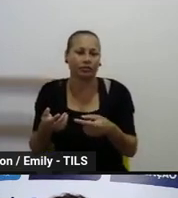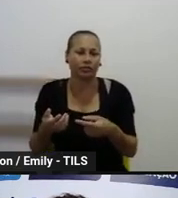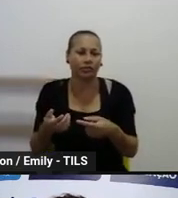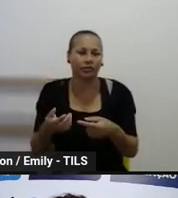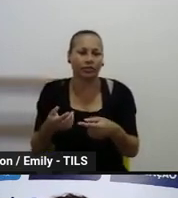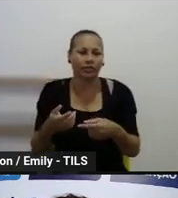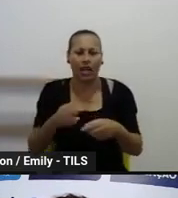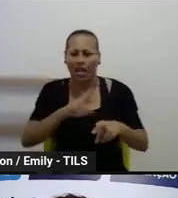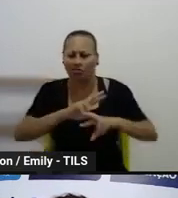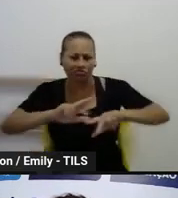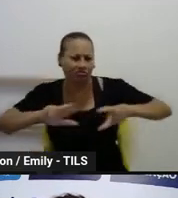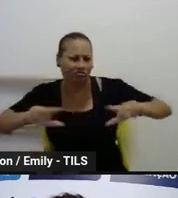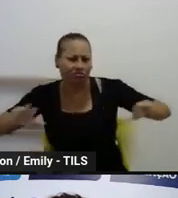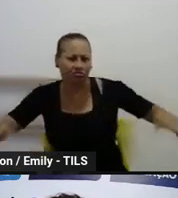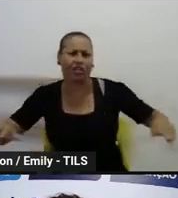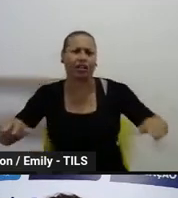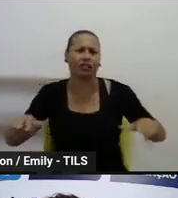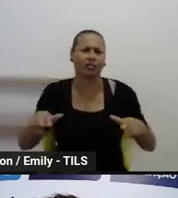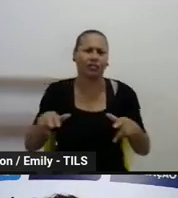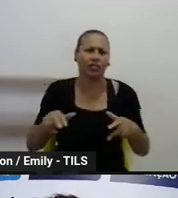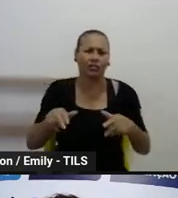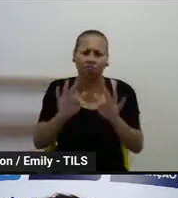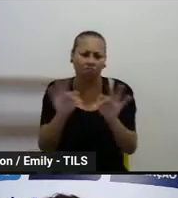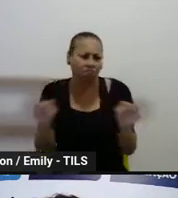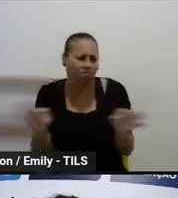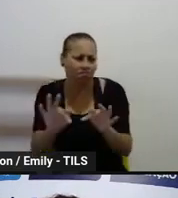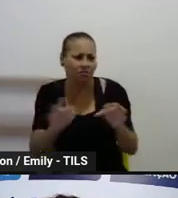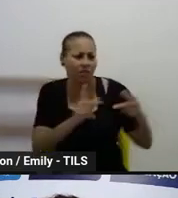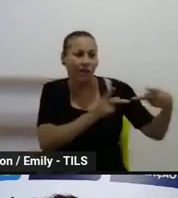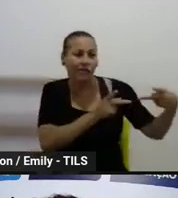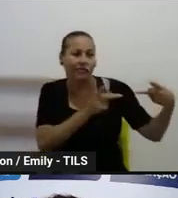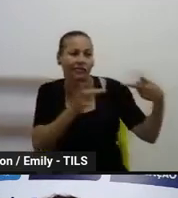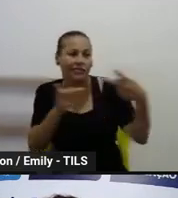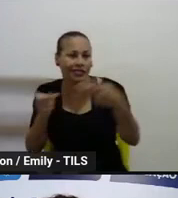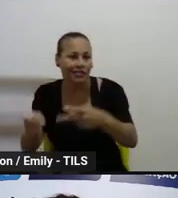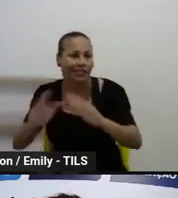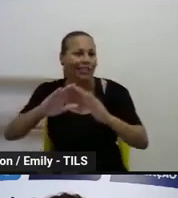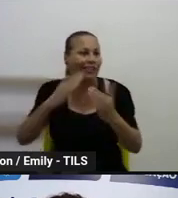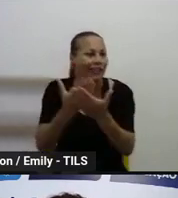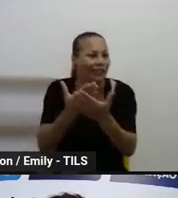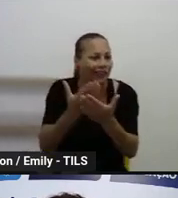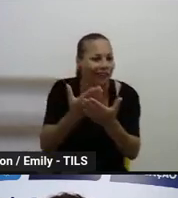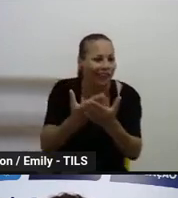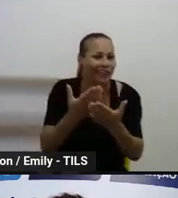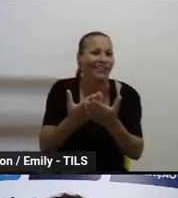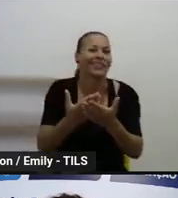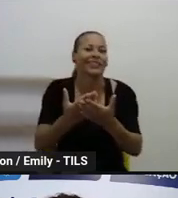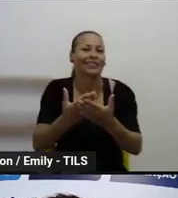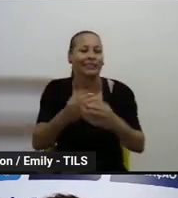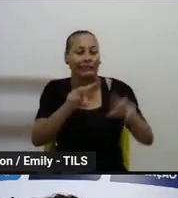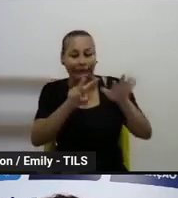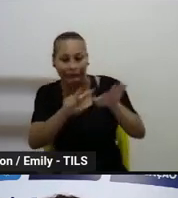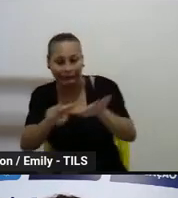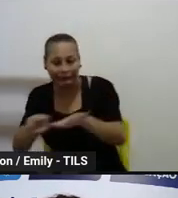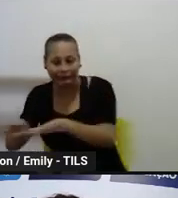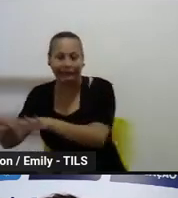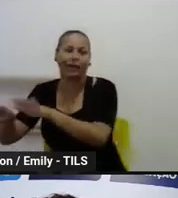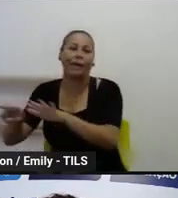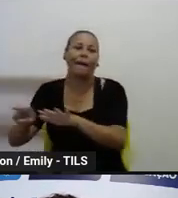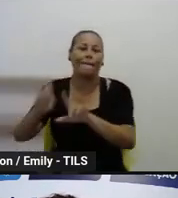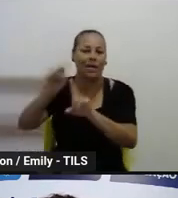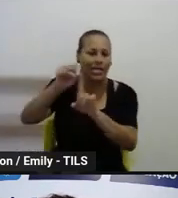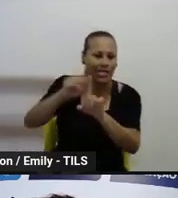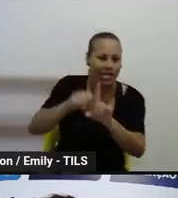realizando, dentre outras ações, sempre visitas sistemáticas às escolas semanais, quinzenais,